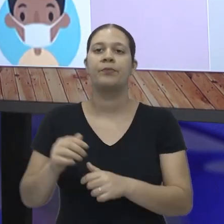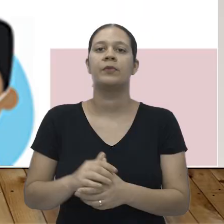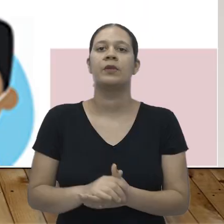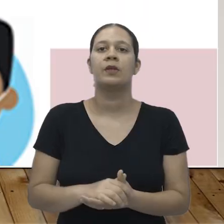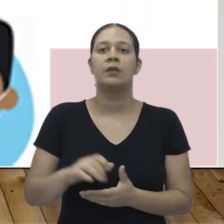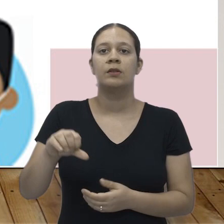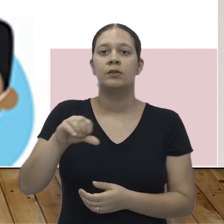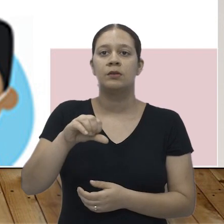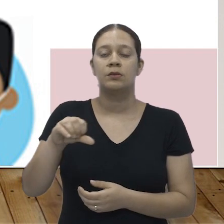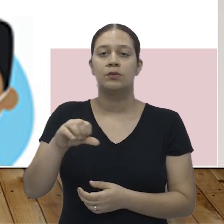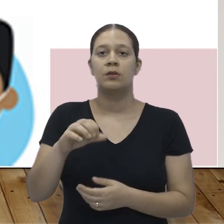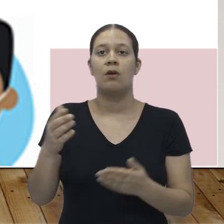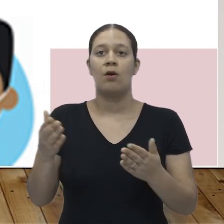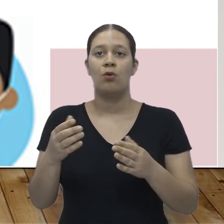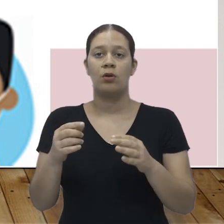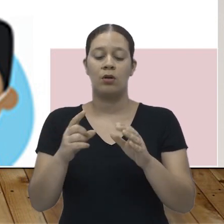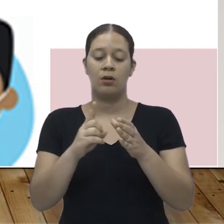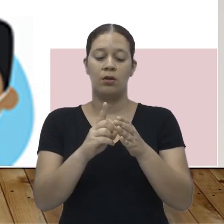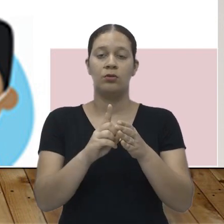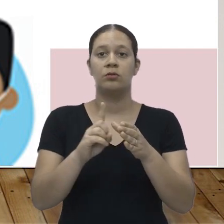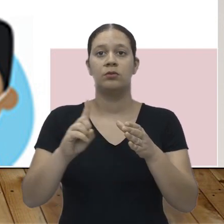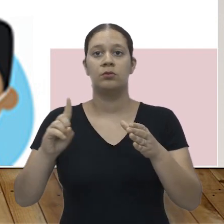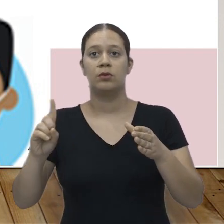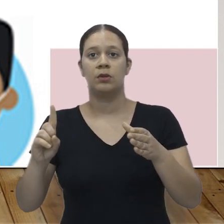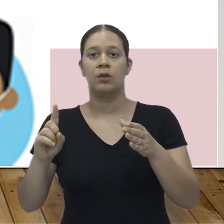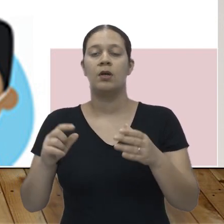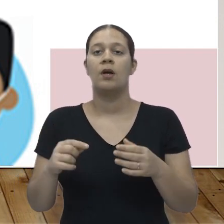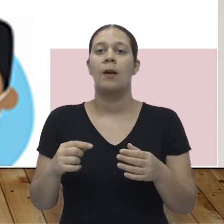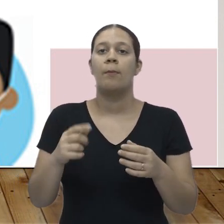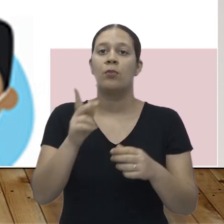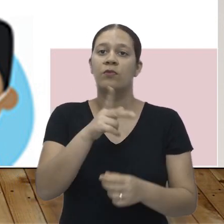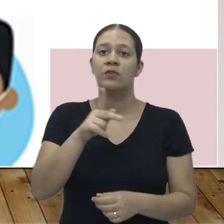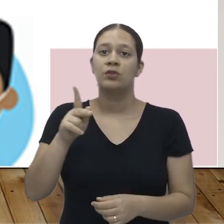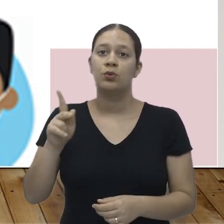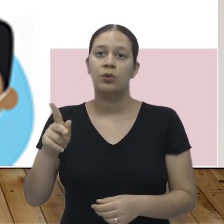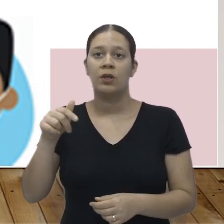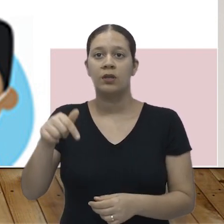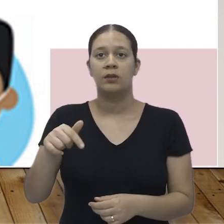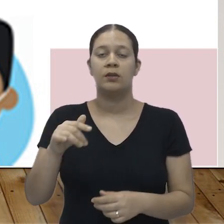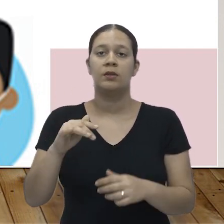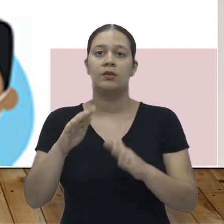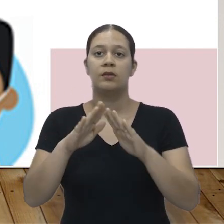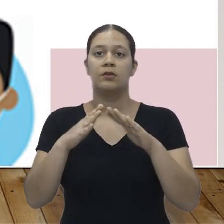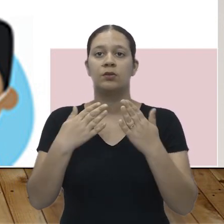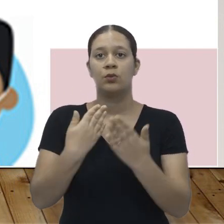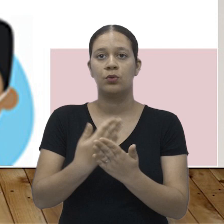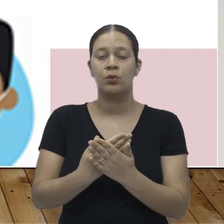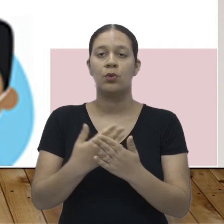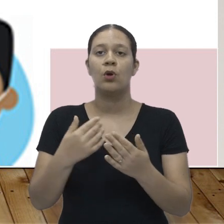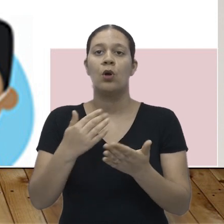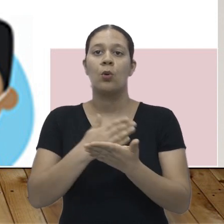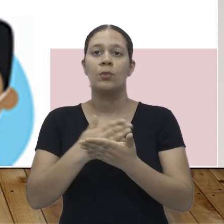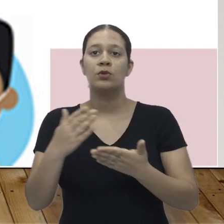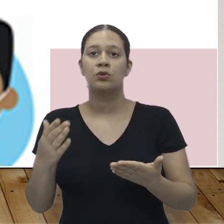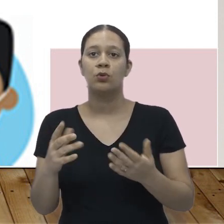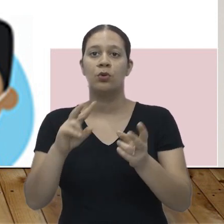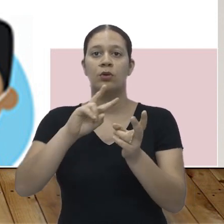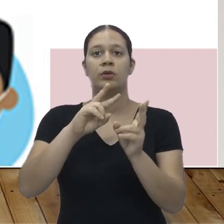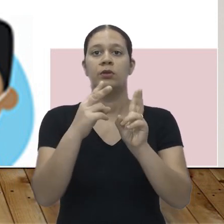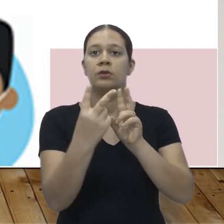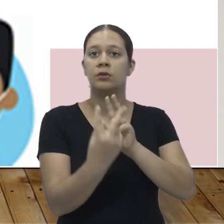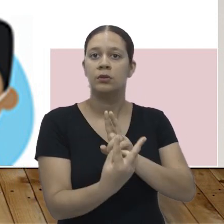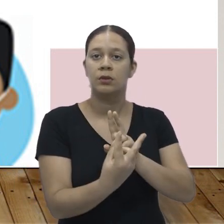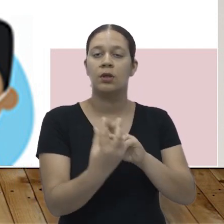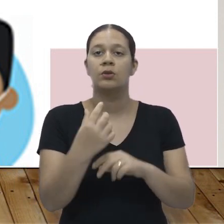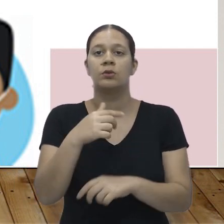nono. O nono diz assim, Diante do isolamento social, a professora da escola do campo em Caruaru começou a sua aula remota